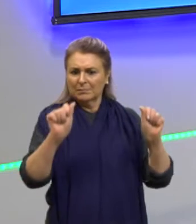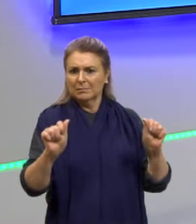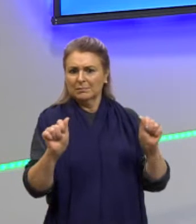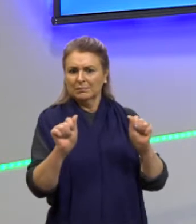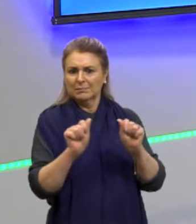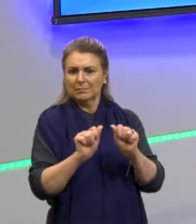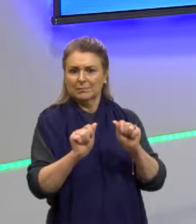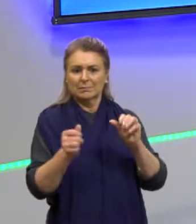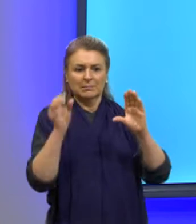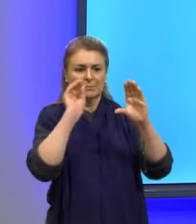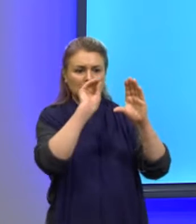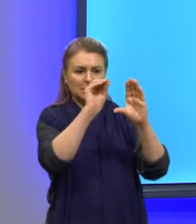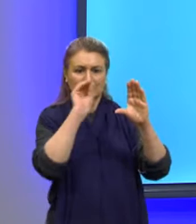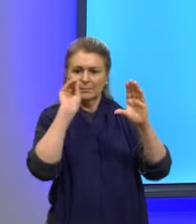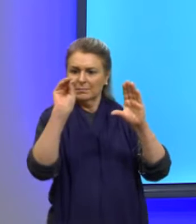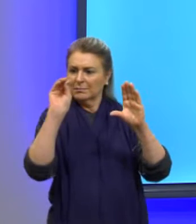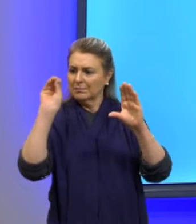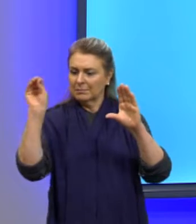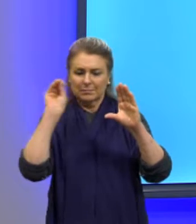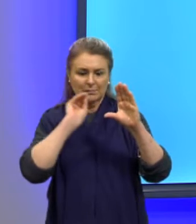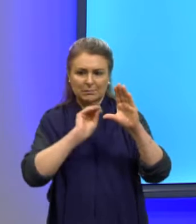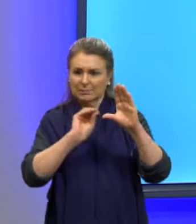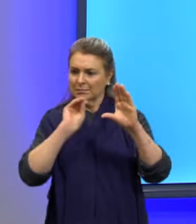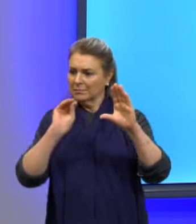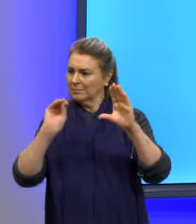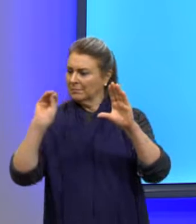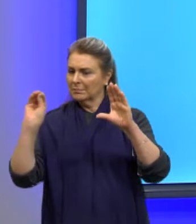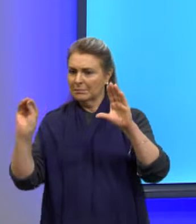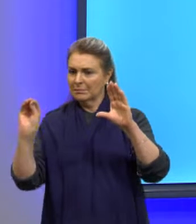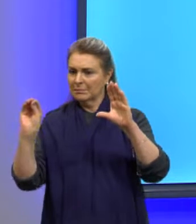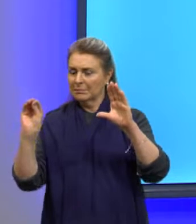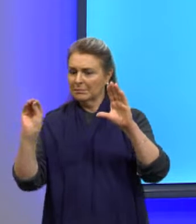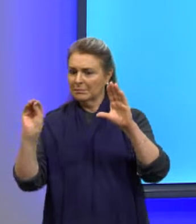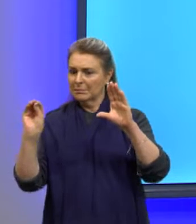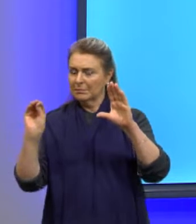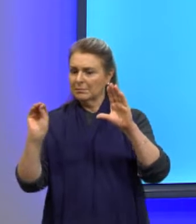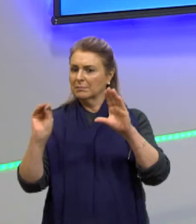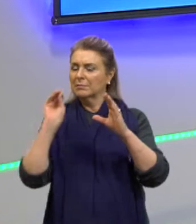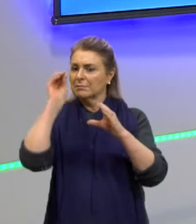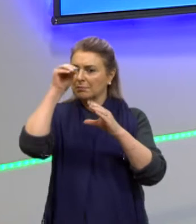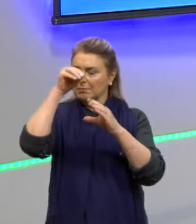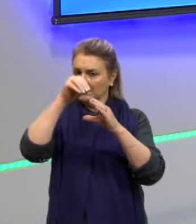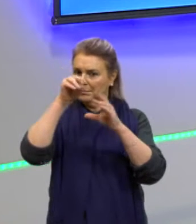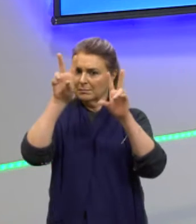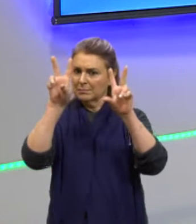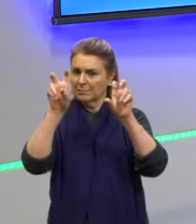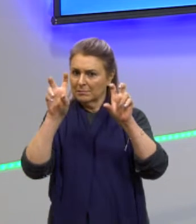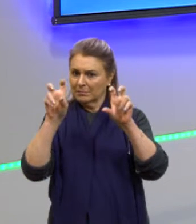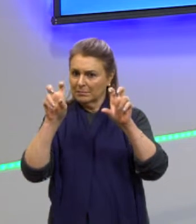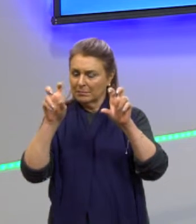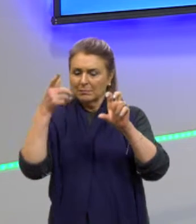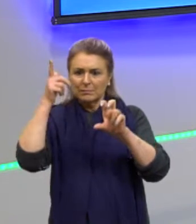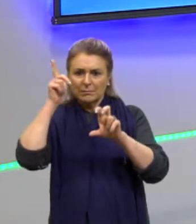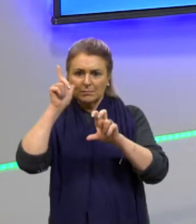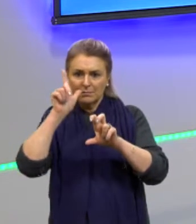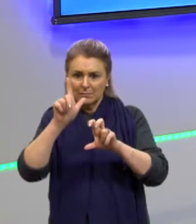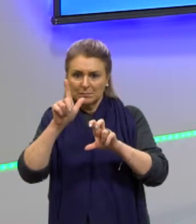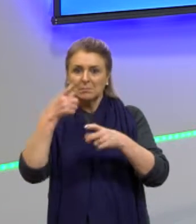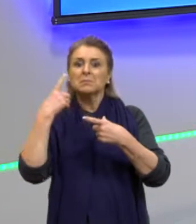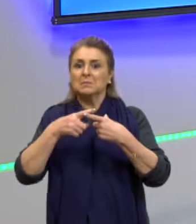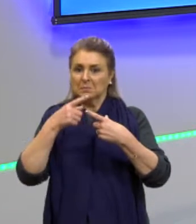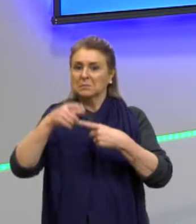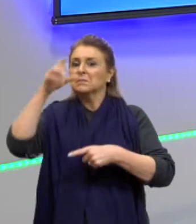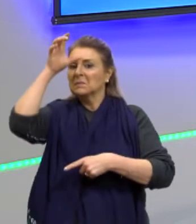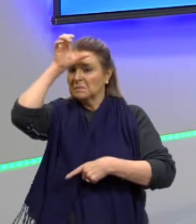certo? E aí se você consegue, dentro desse assunto, abordar o que a gente colocou, está vencido esse